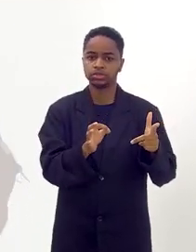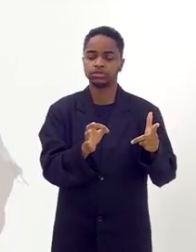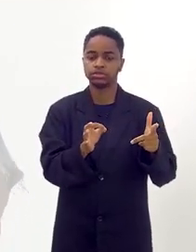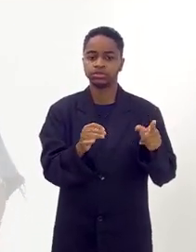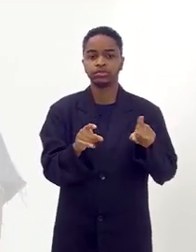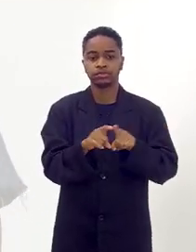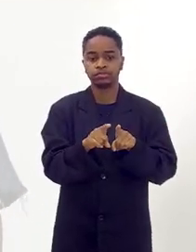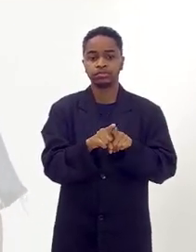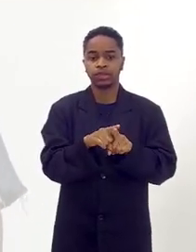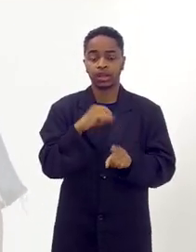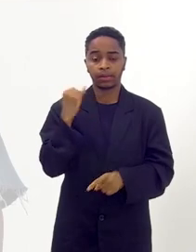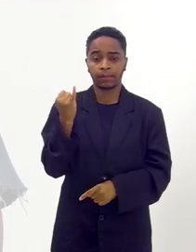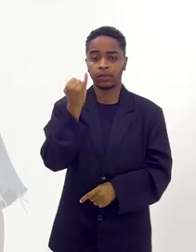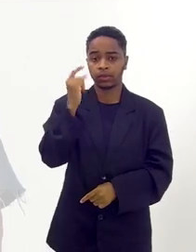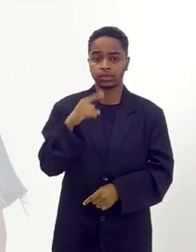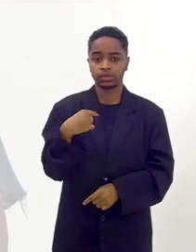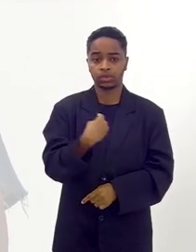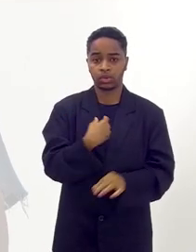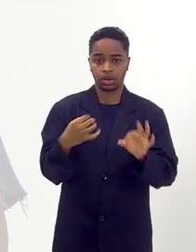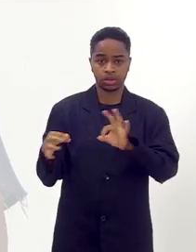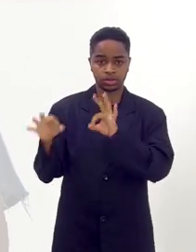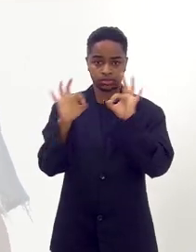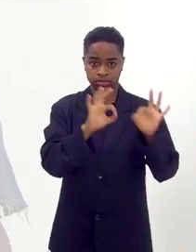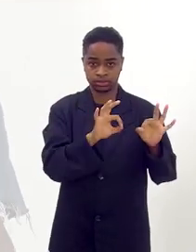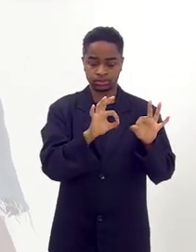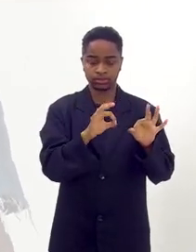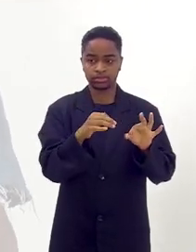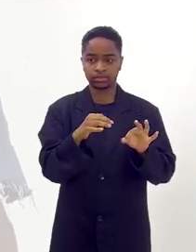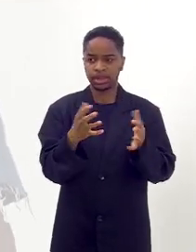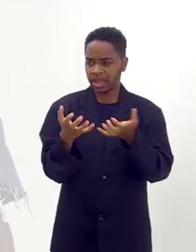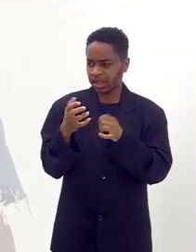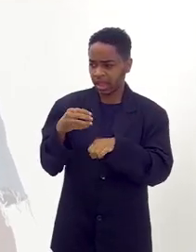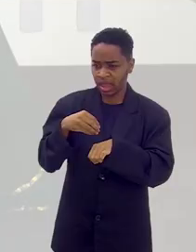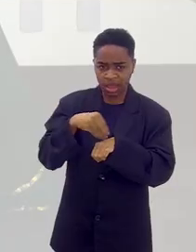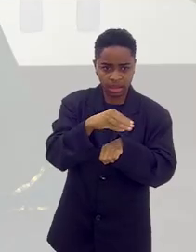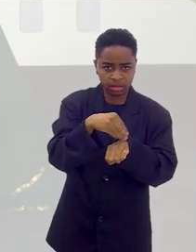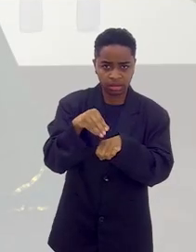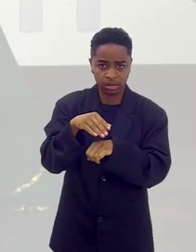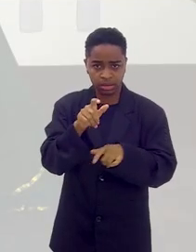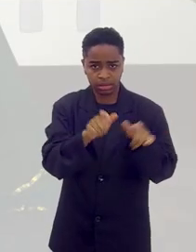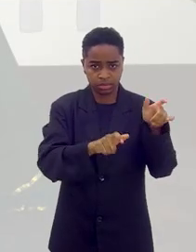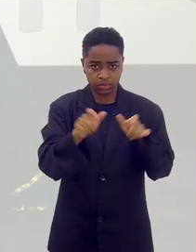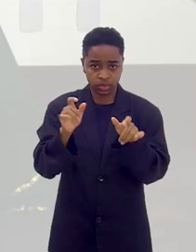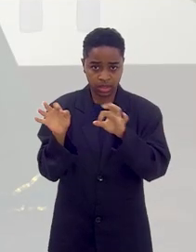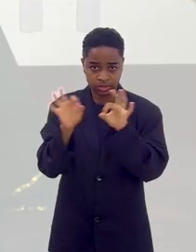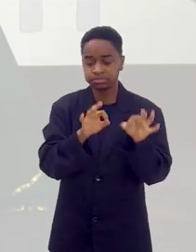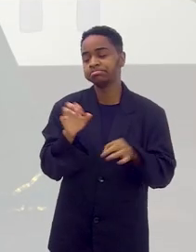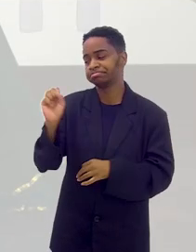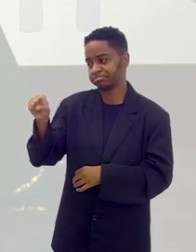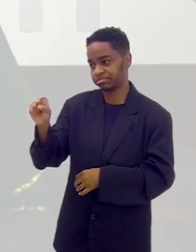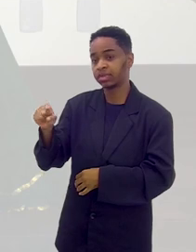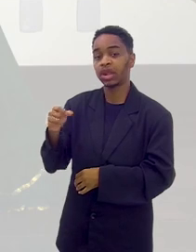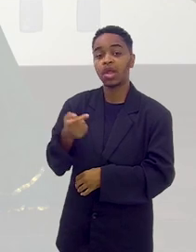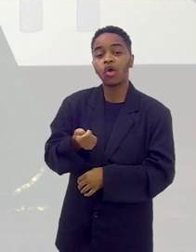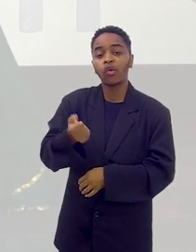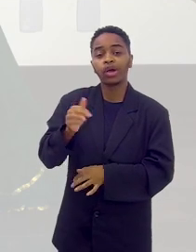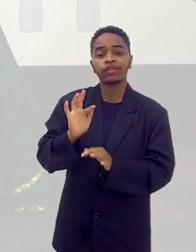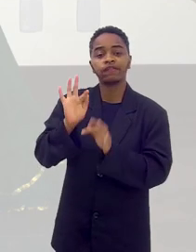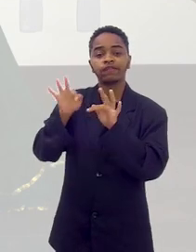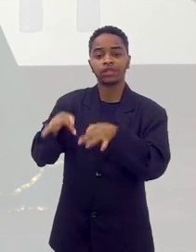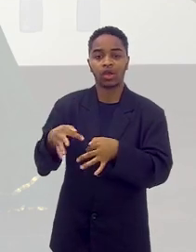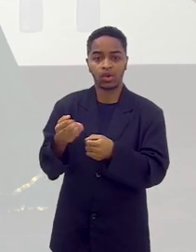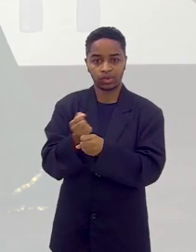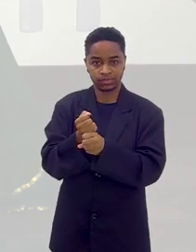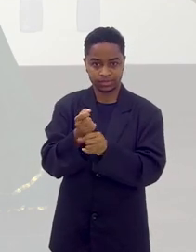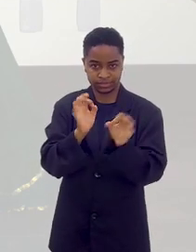e que vale a pena a gente assistir. Quer deixar uma mensagem para o nosso pessoal? Ah, eu queria. Estamos chegando no